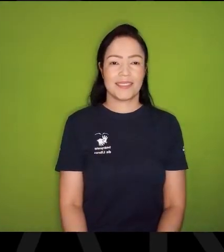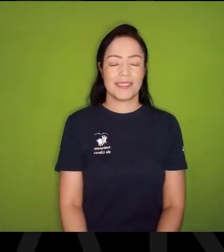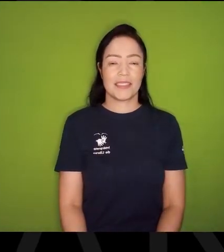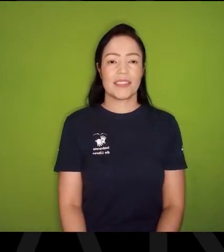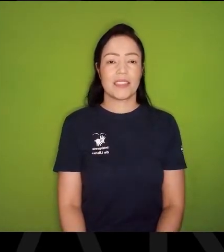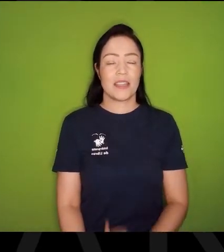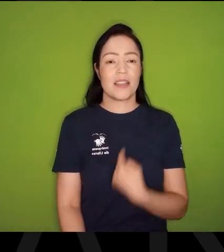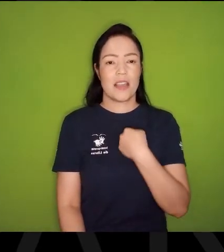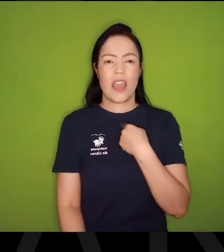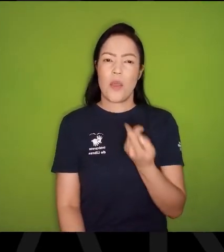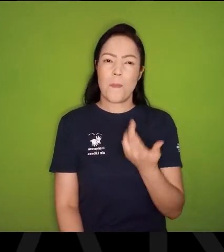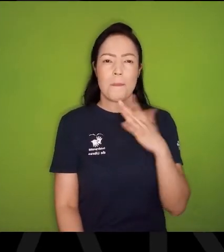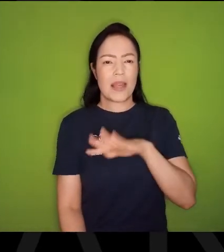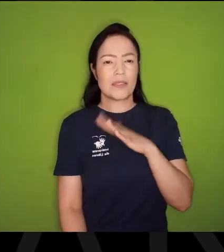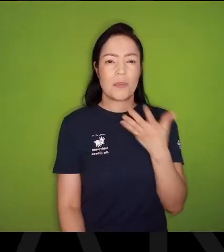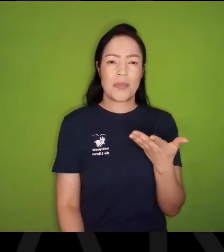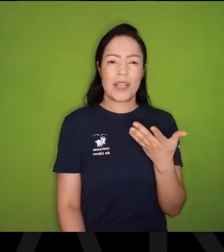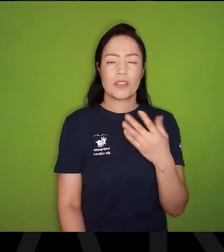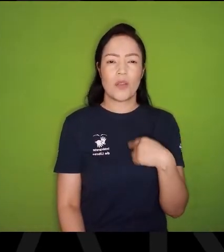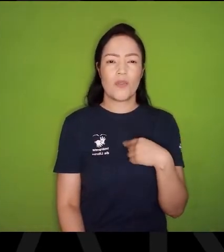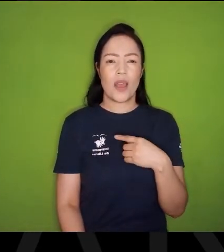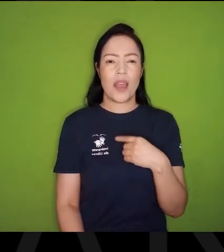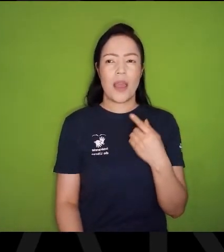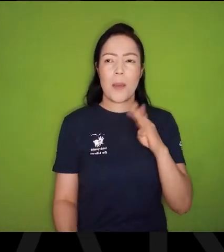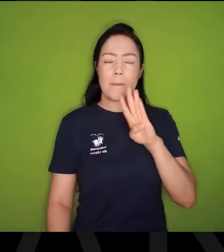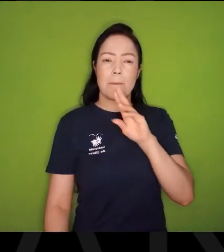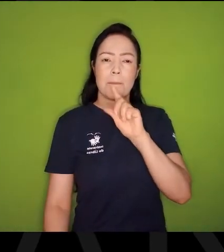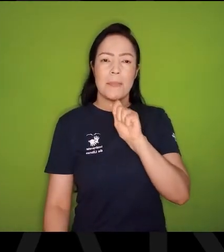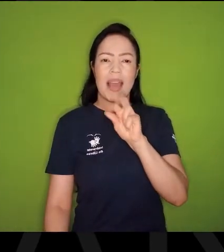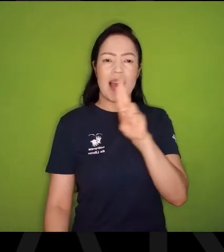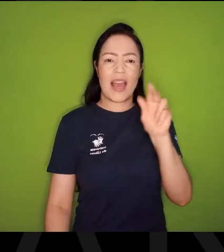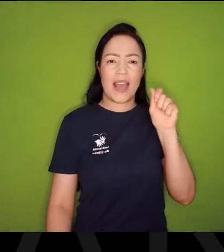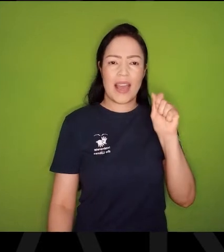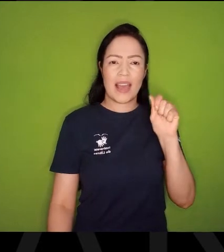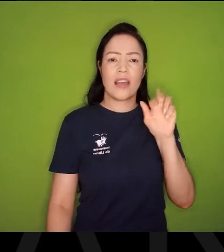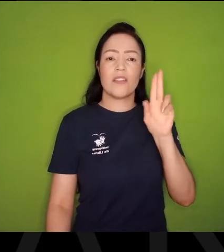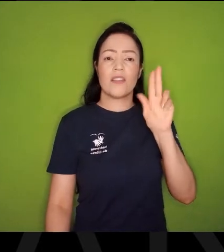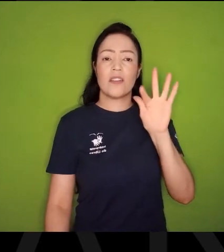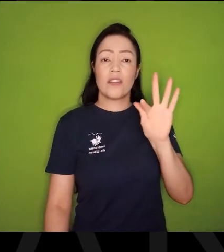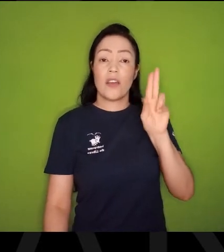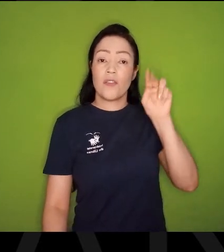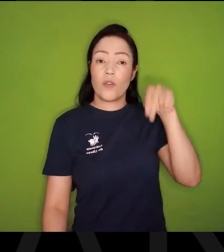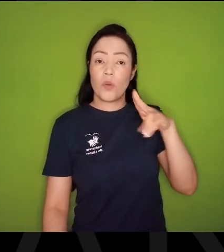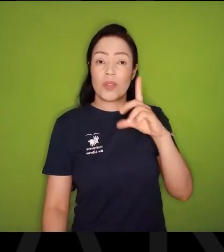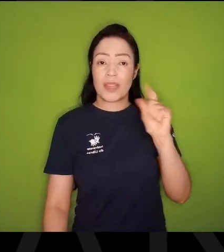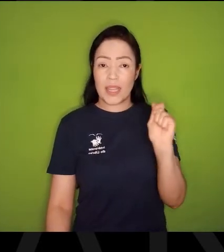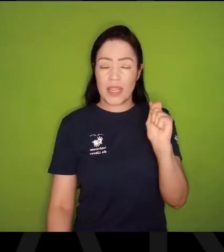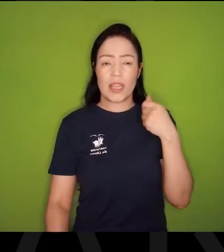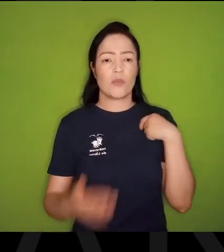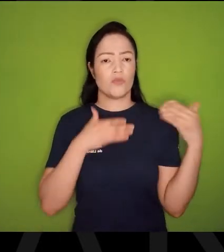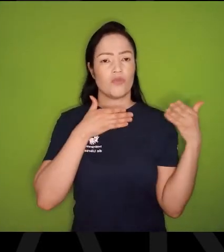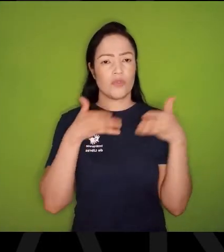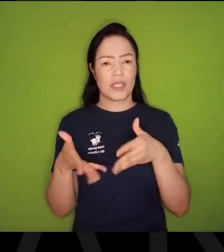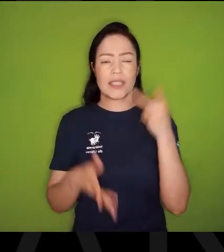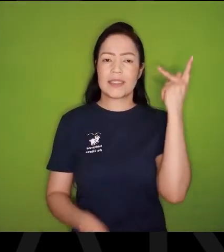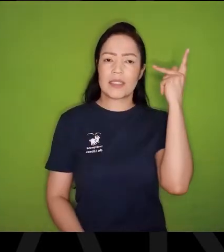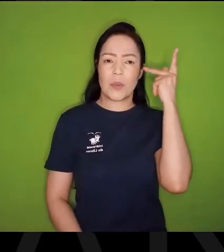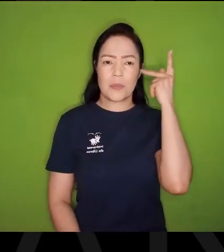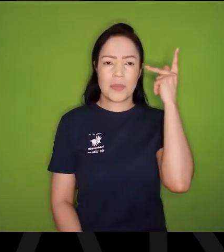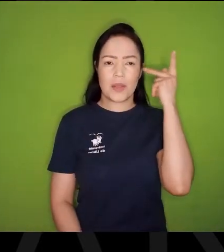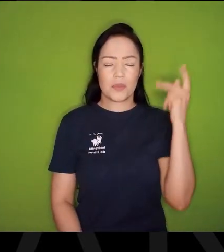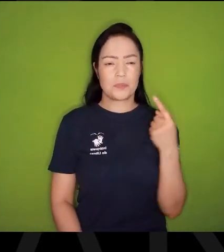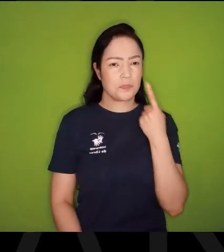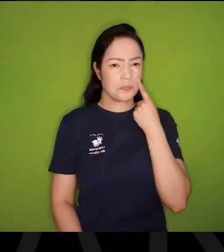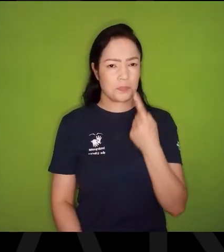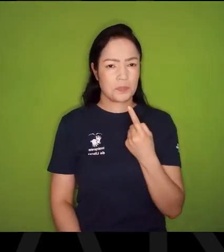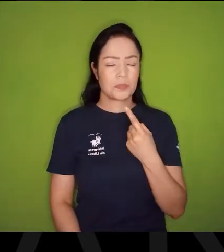Então, fiz meio que esse circuito barra funda, Quando cheguei em São Paulo, Olha só que coisa